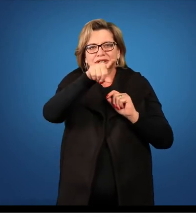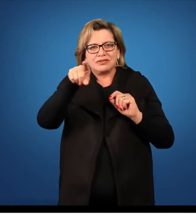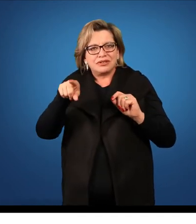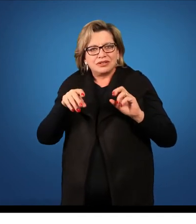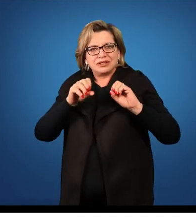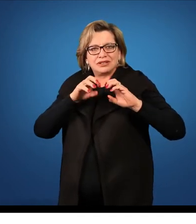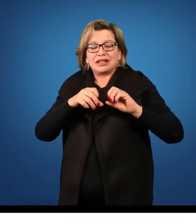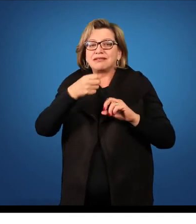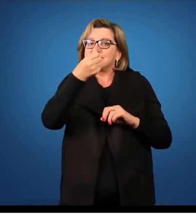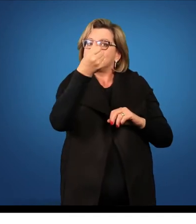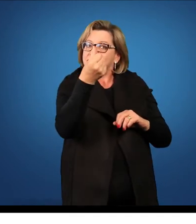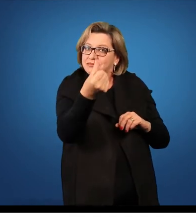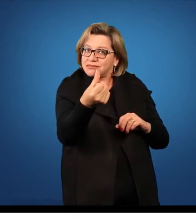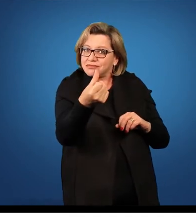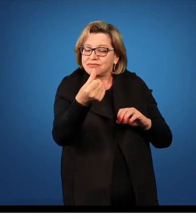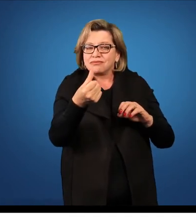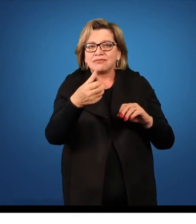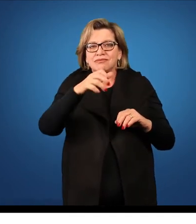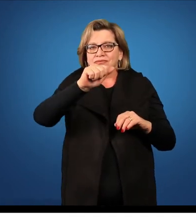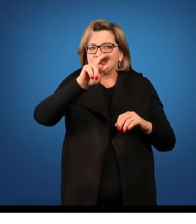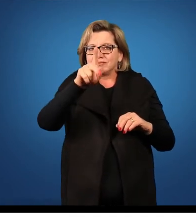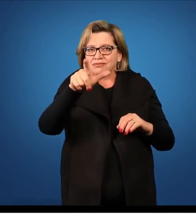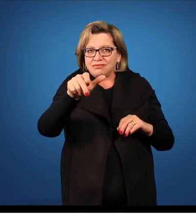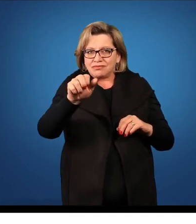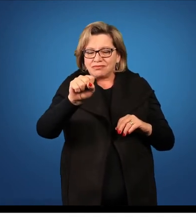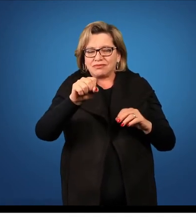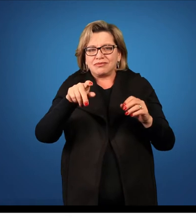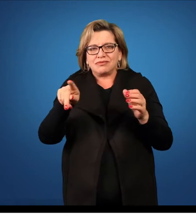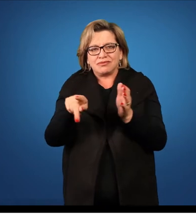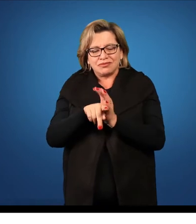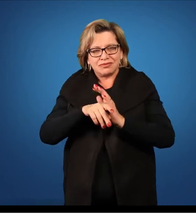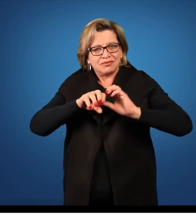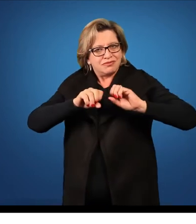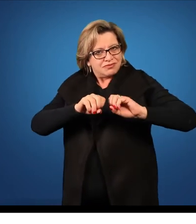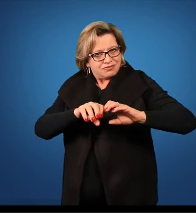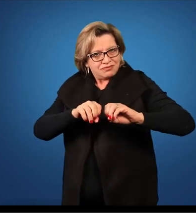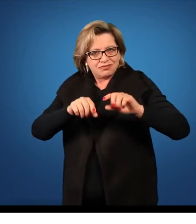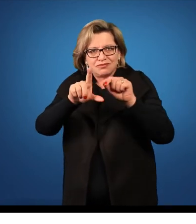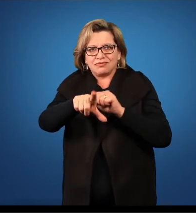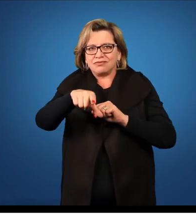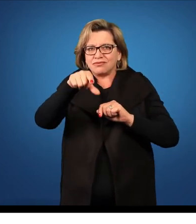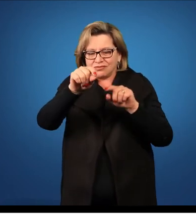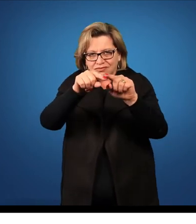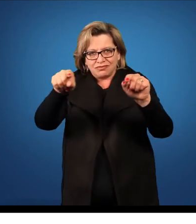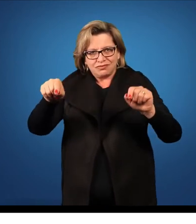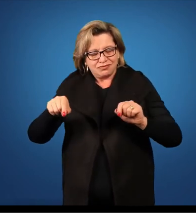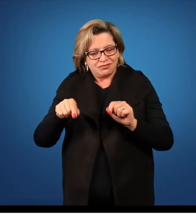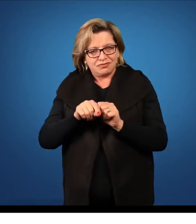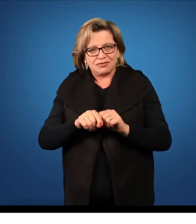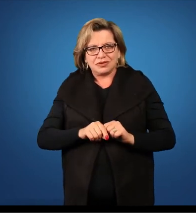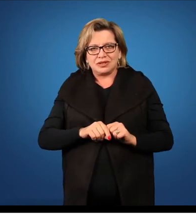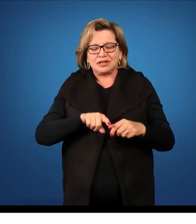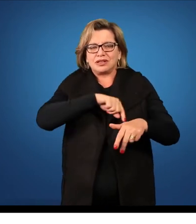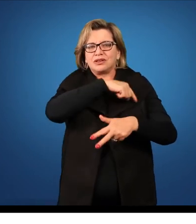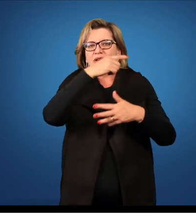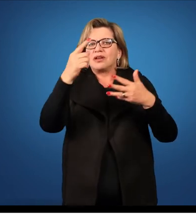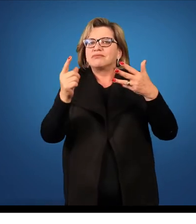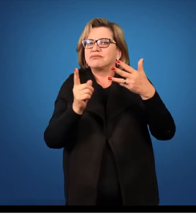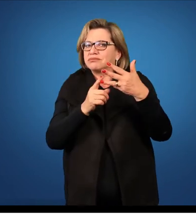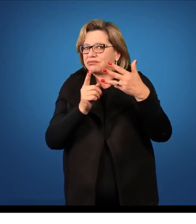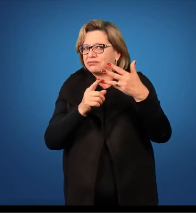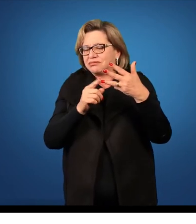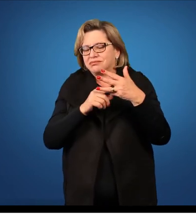ministrar seis aulas de Ciências do Ensino Fundamental na turma designada para o estágio. E, finalmente, vem a fase 4.